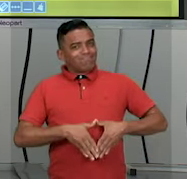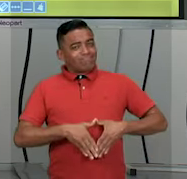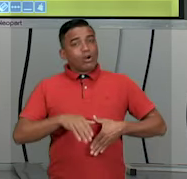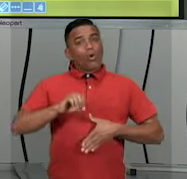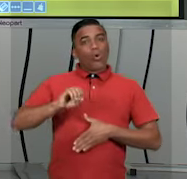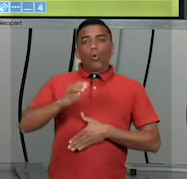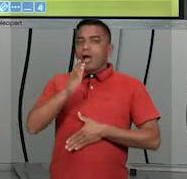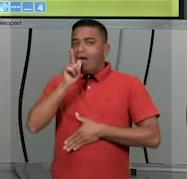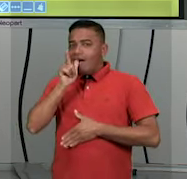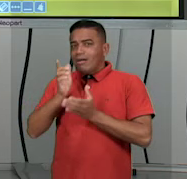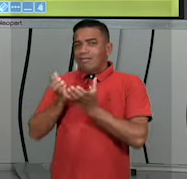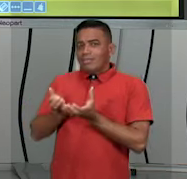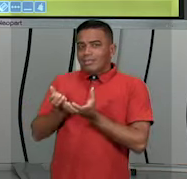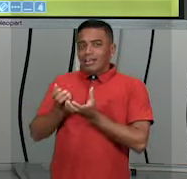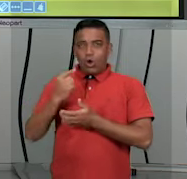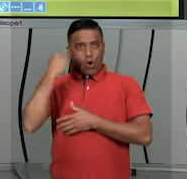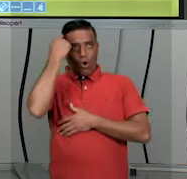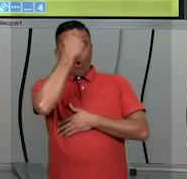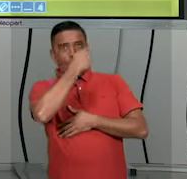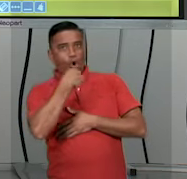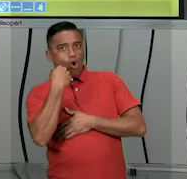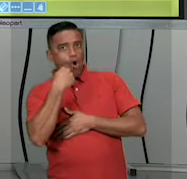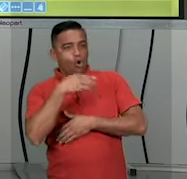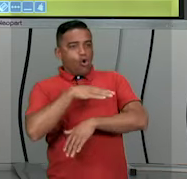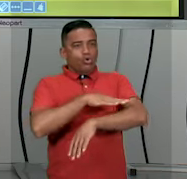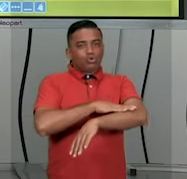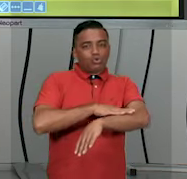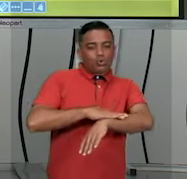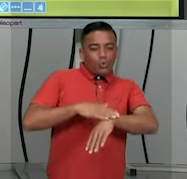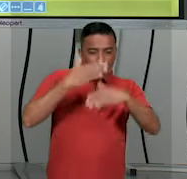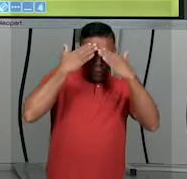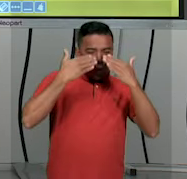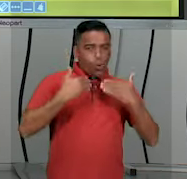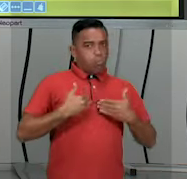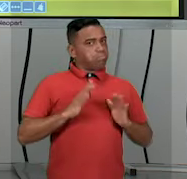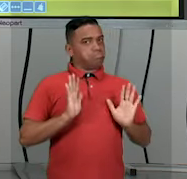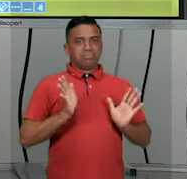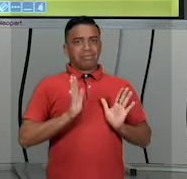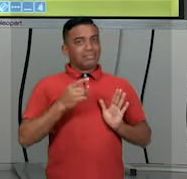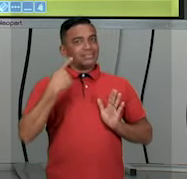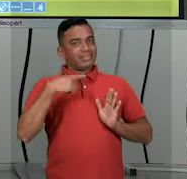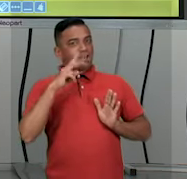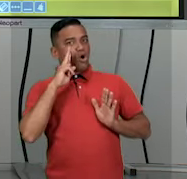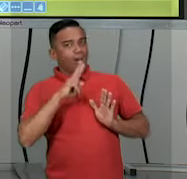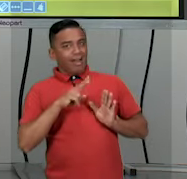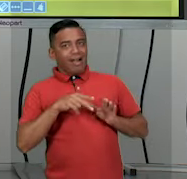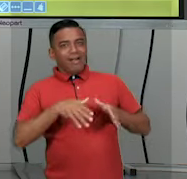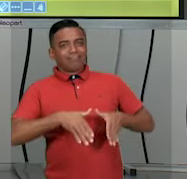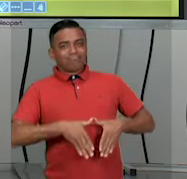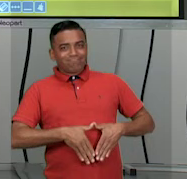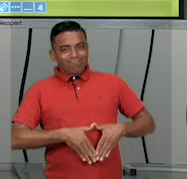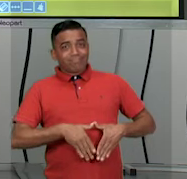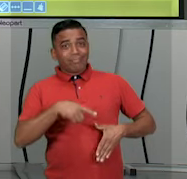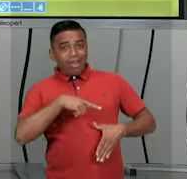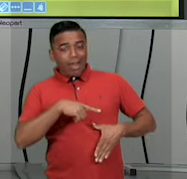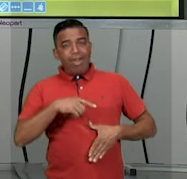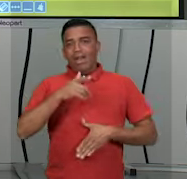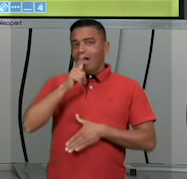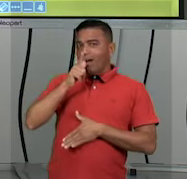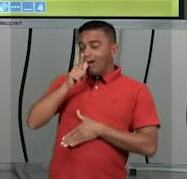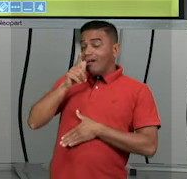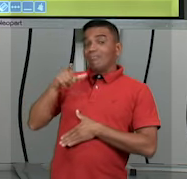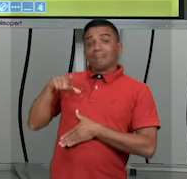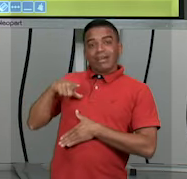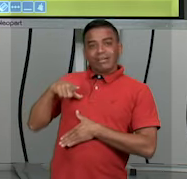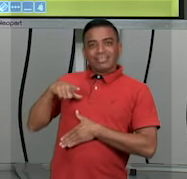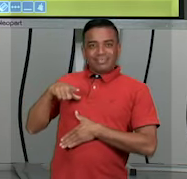sabe pelo rostinho, pelo jeitinho, não tem nada disso. Você só sabe pelos genitais. Mas, à medida que o